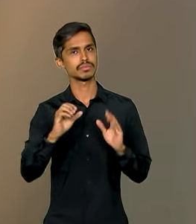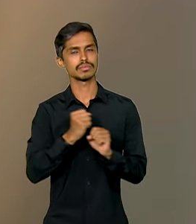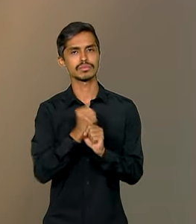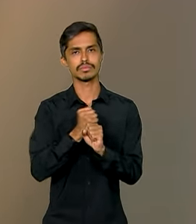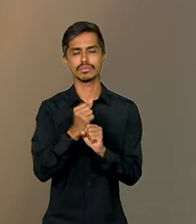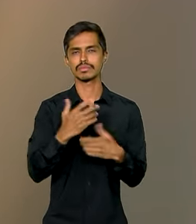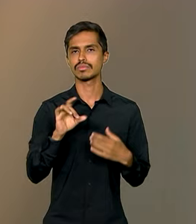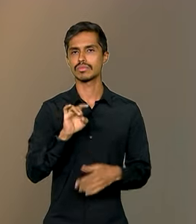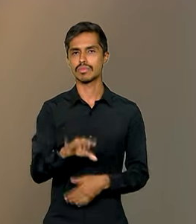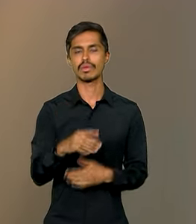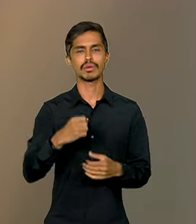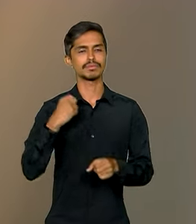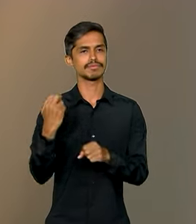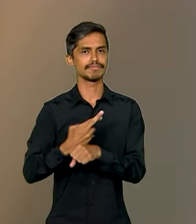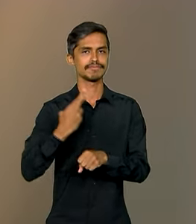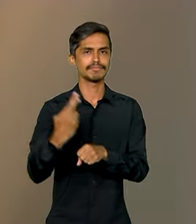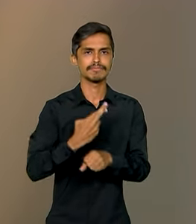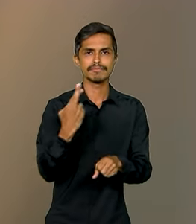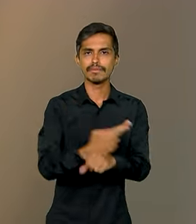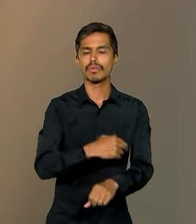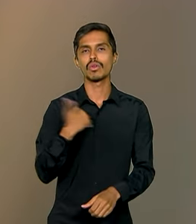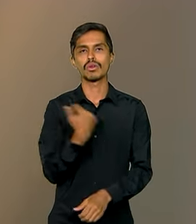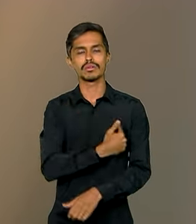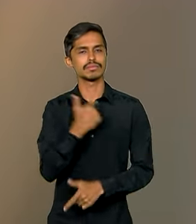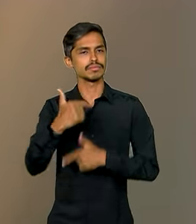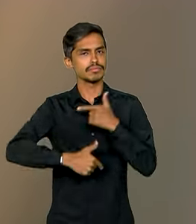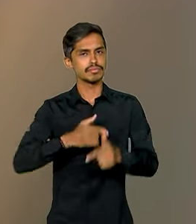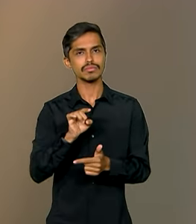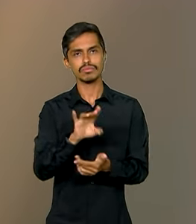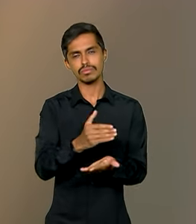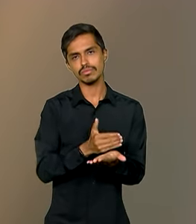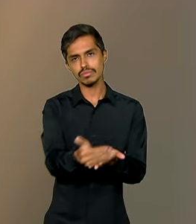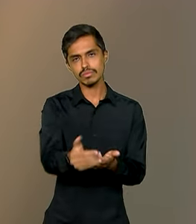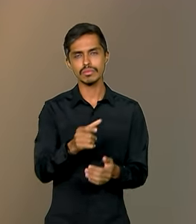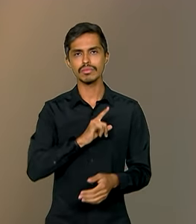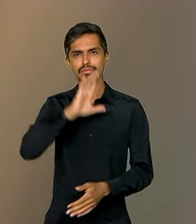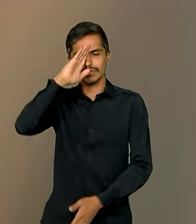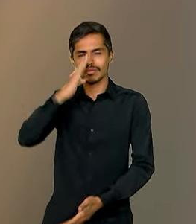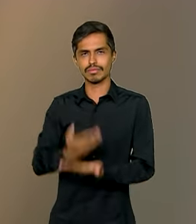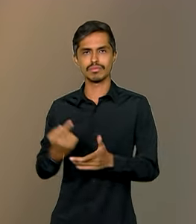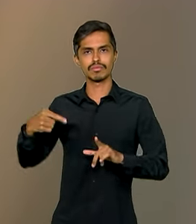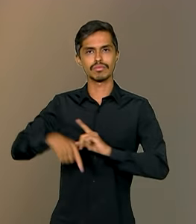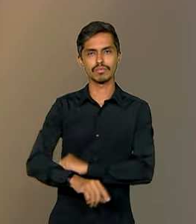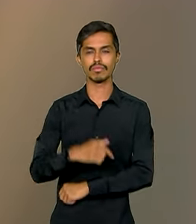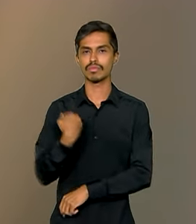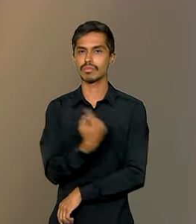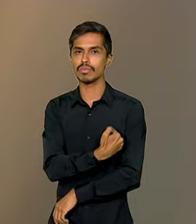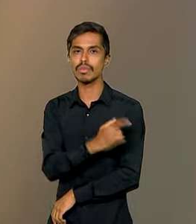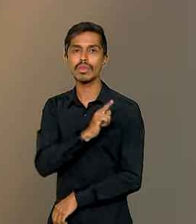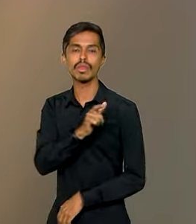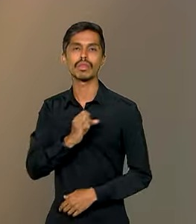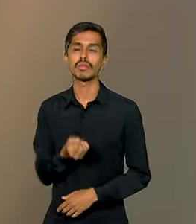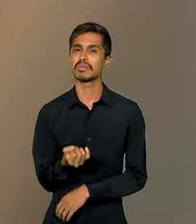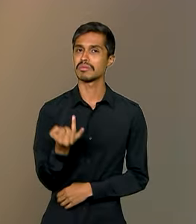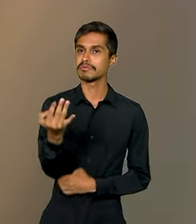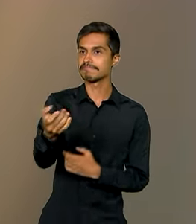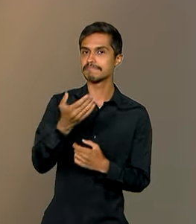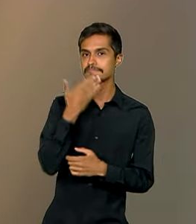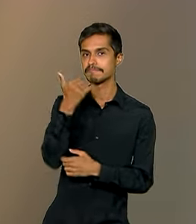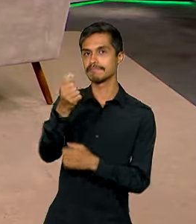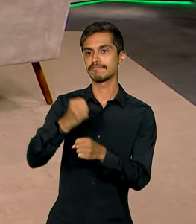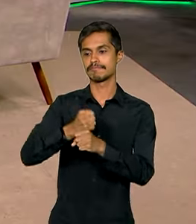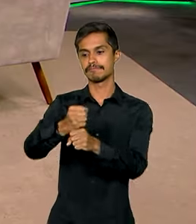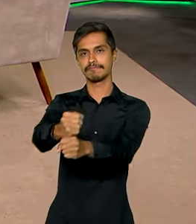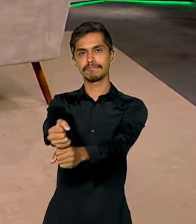ano da reconstrução. O trabalho tá apenas começando. Eu tenho muita confiança que nós vamos ter números ainda melhores nos